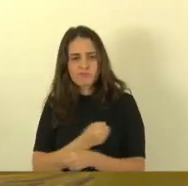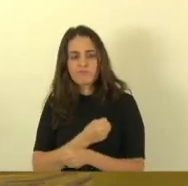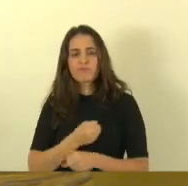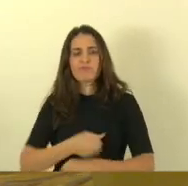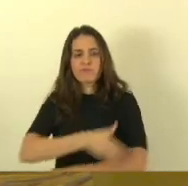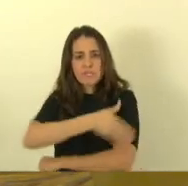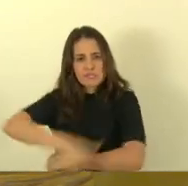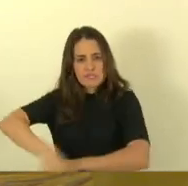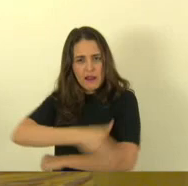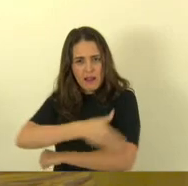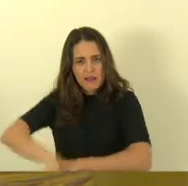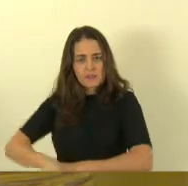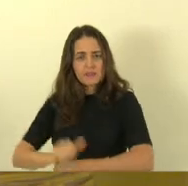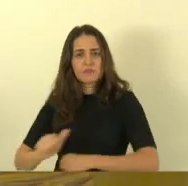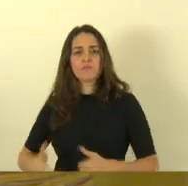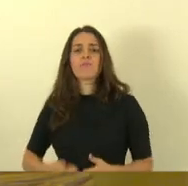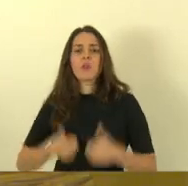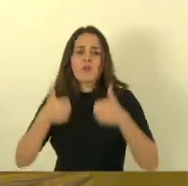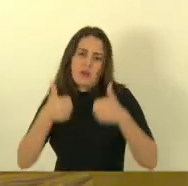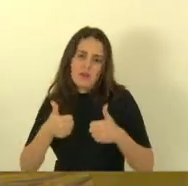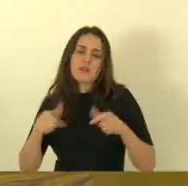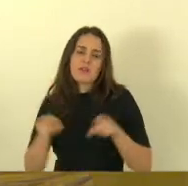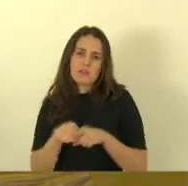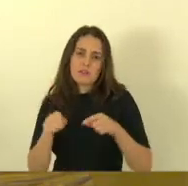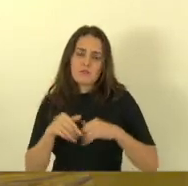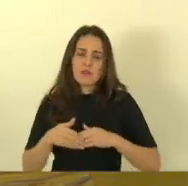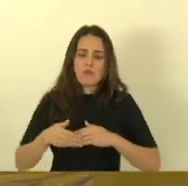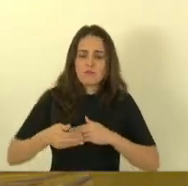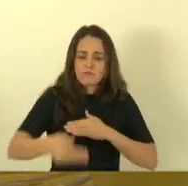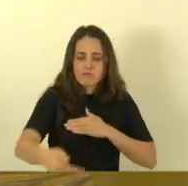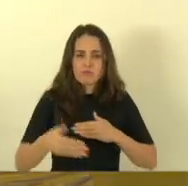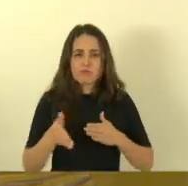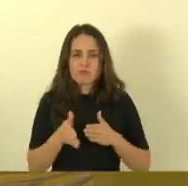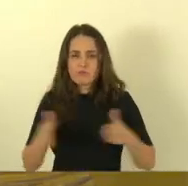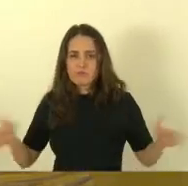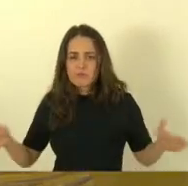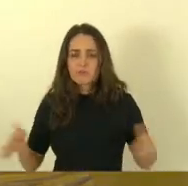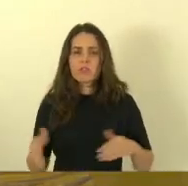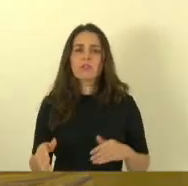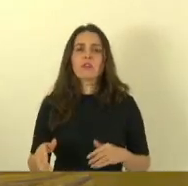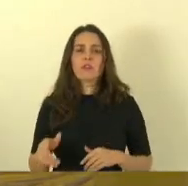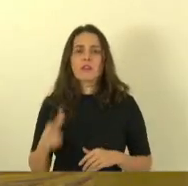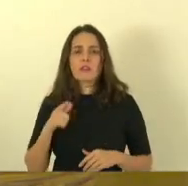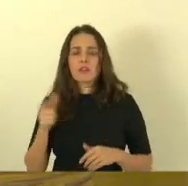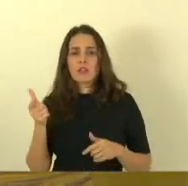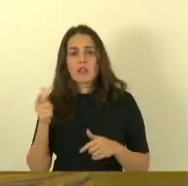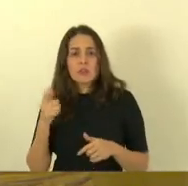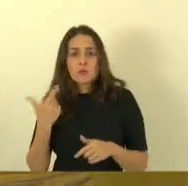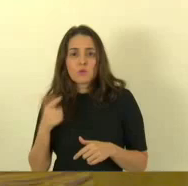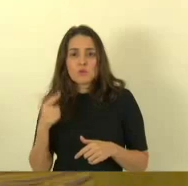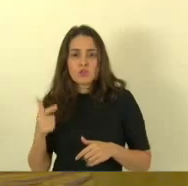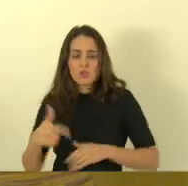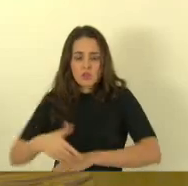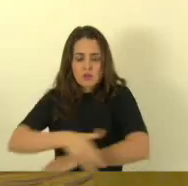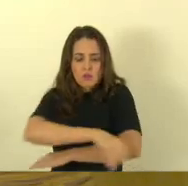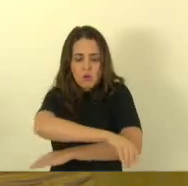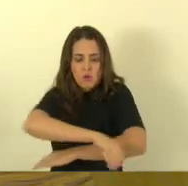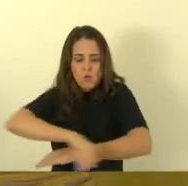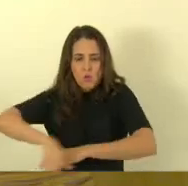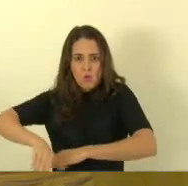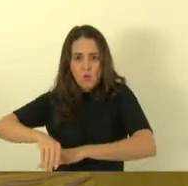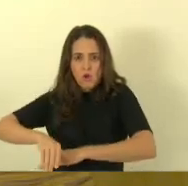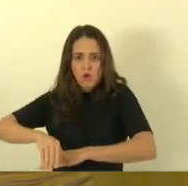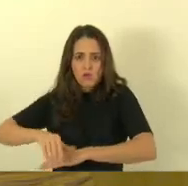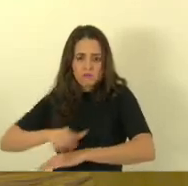a estrada, aumentar a estrada, deputado Gandini. Fazer acostamento que não existia, melhorar a